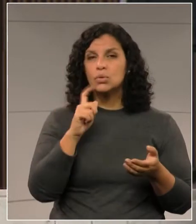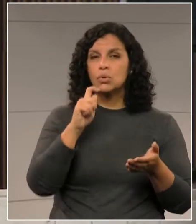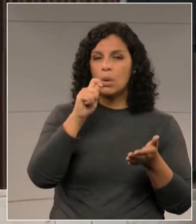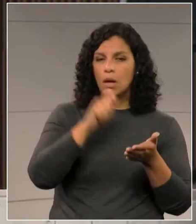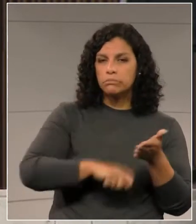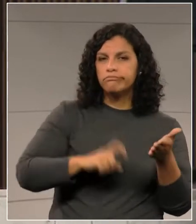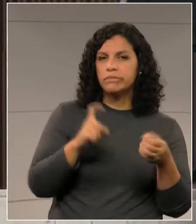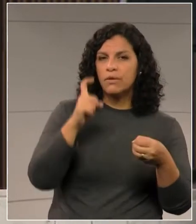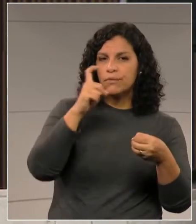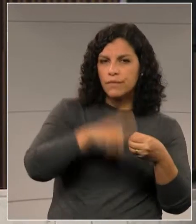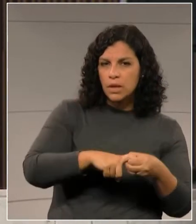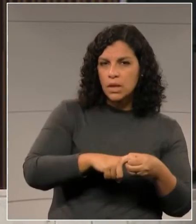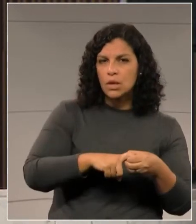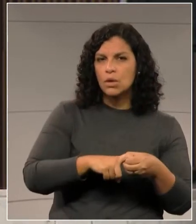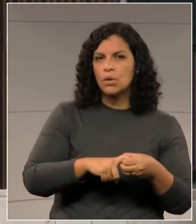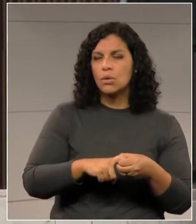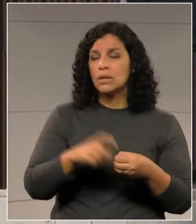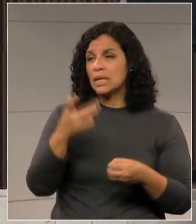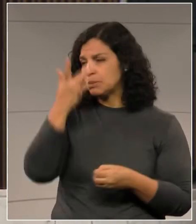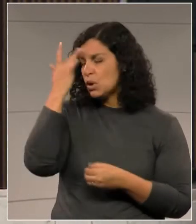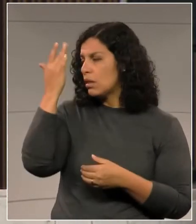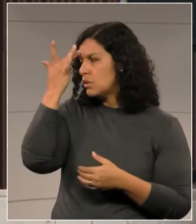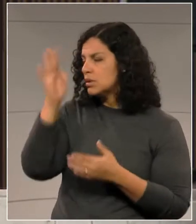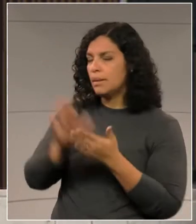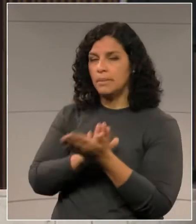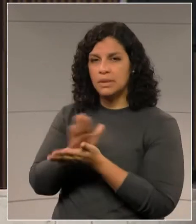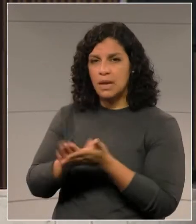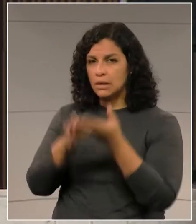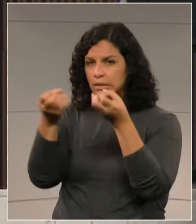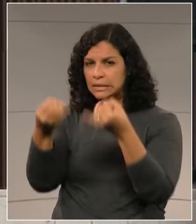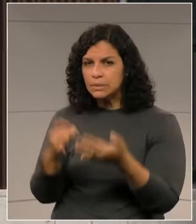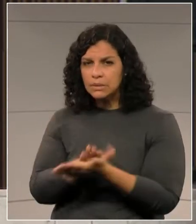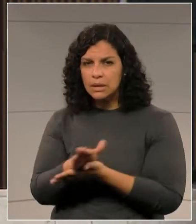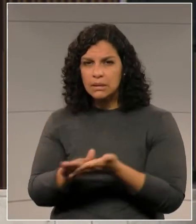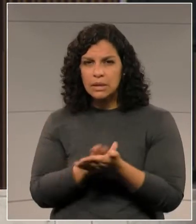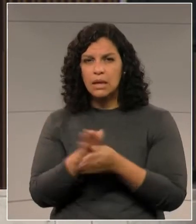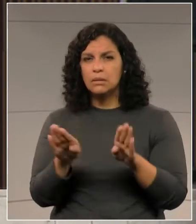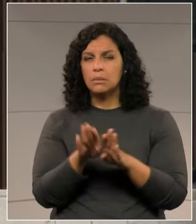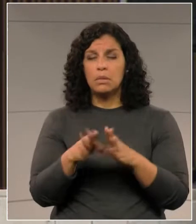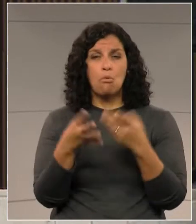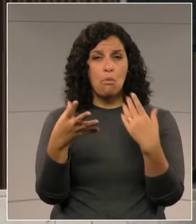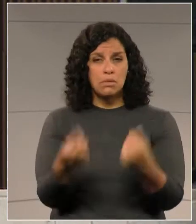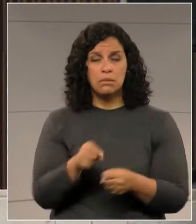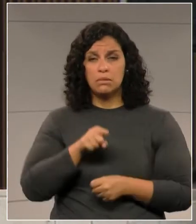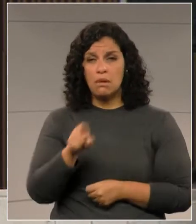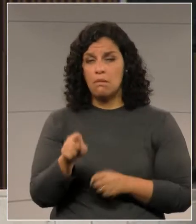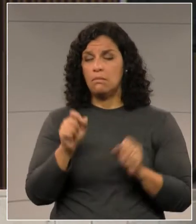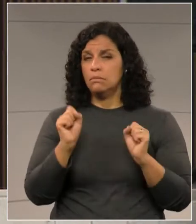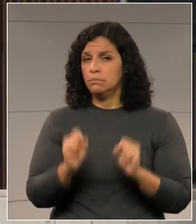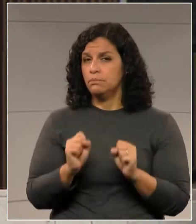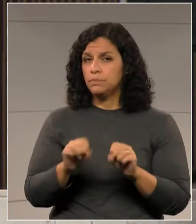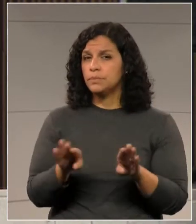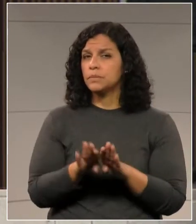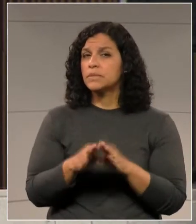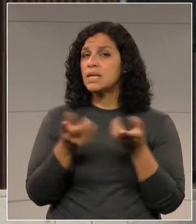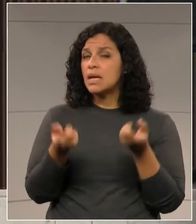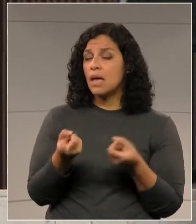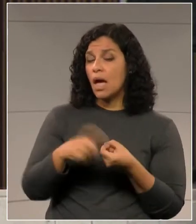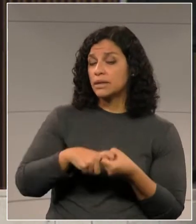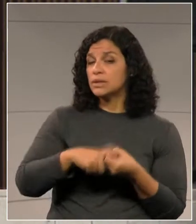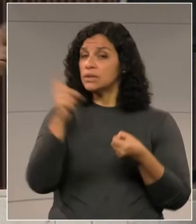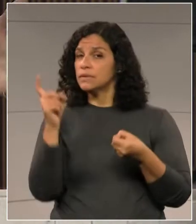a revelia, sem que elas saibam, e não permite a elas que, quando queiram, se